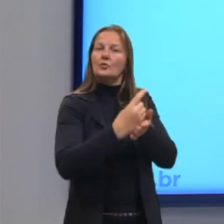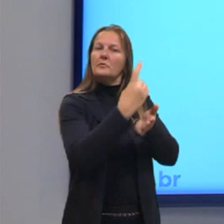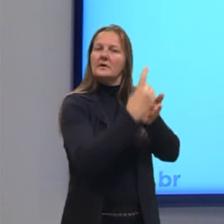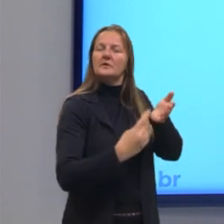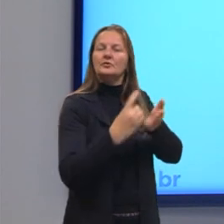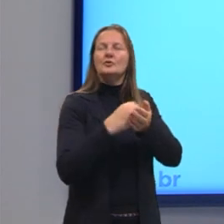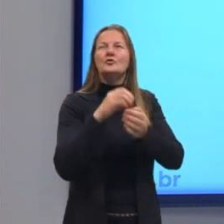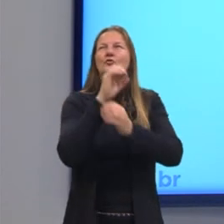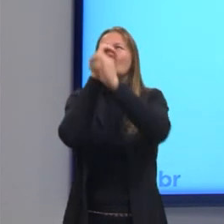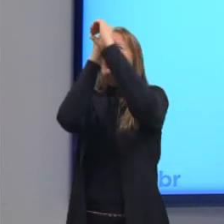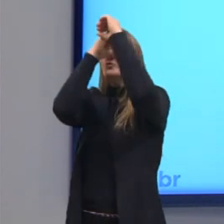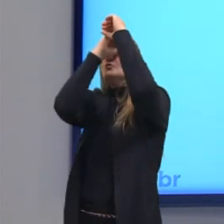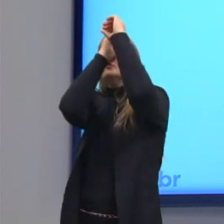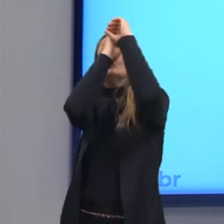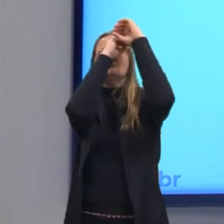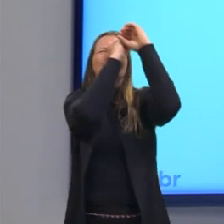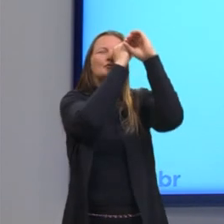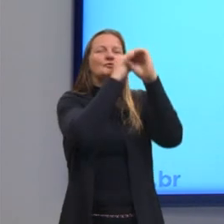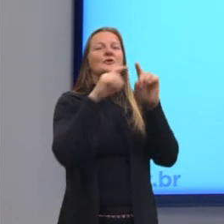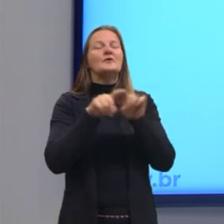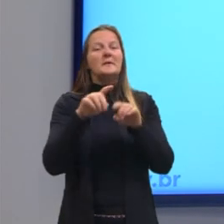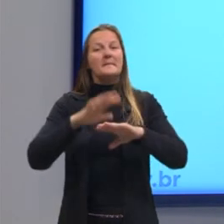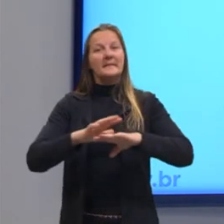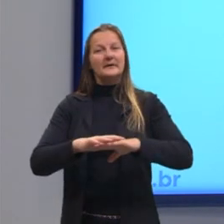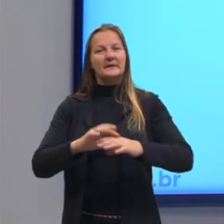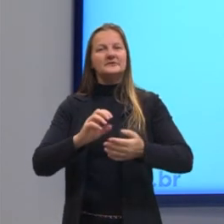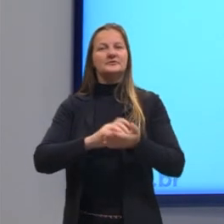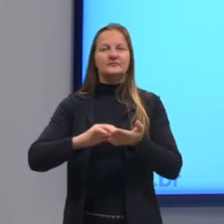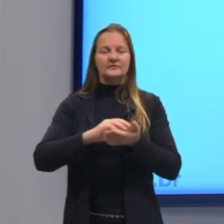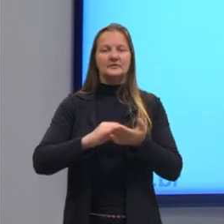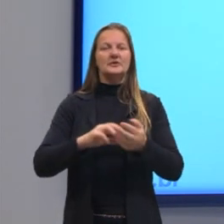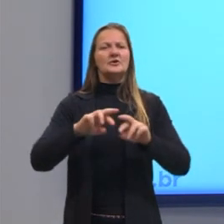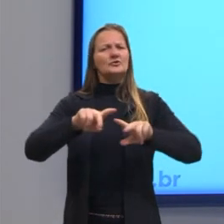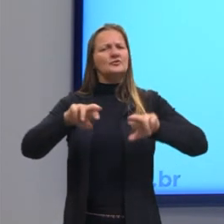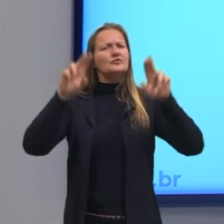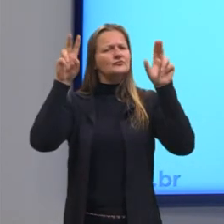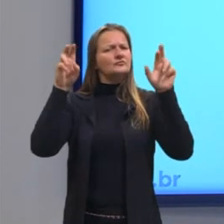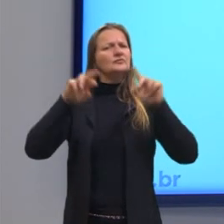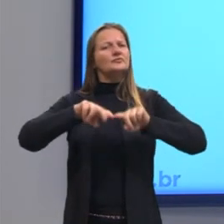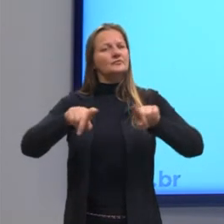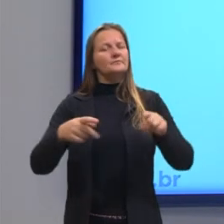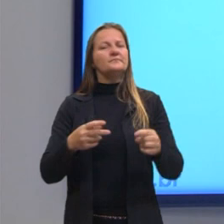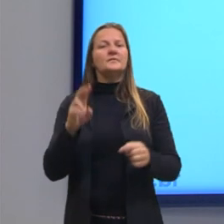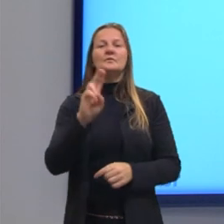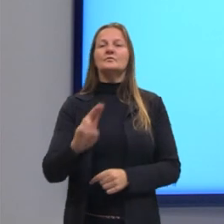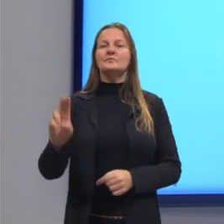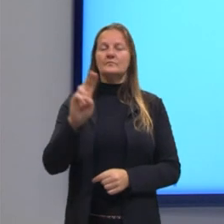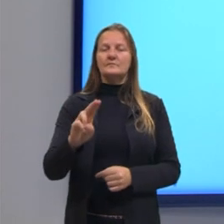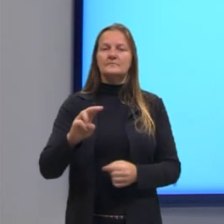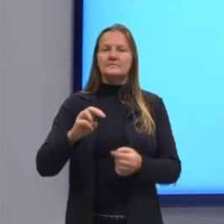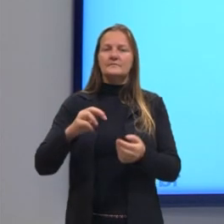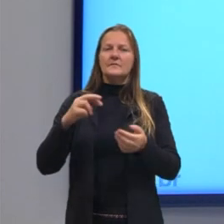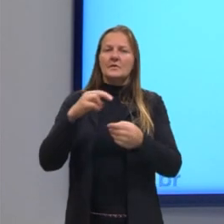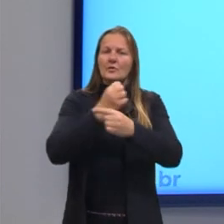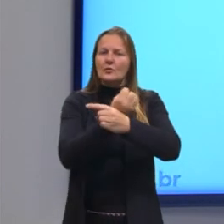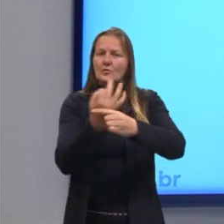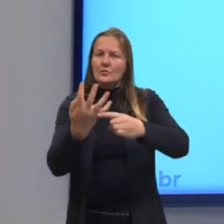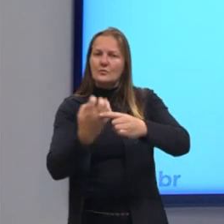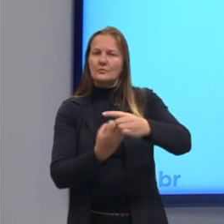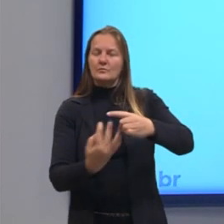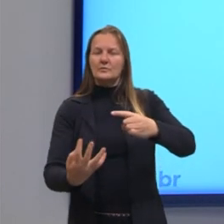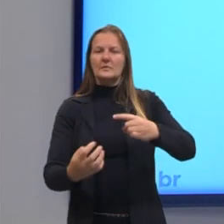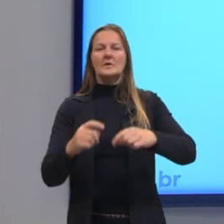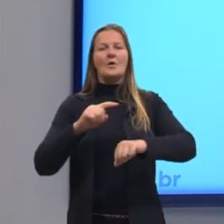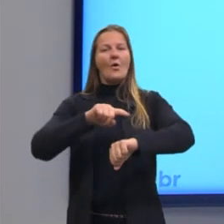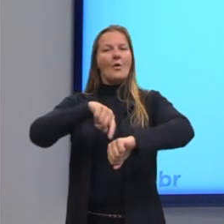astronomia, sobre a matemática financeira, entre outros temas, além de utilizarem a notação fracionária de